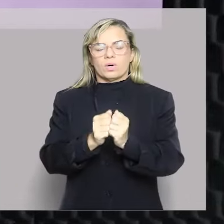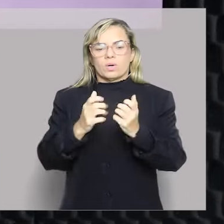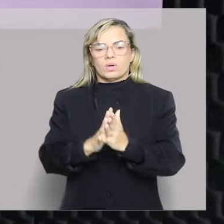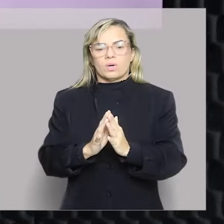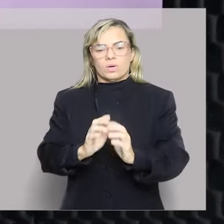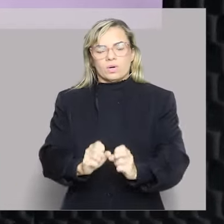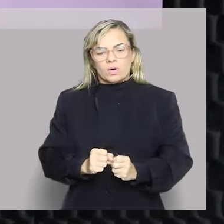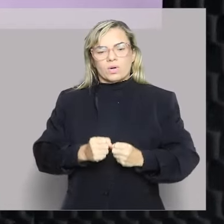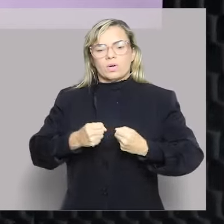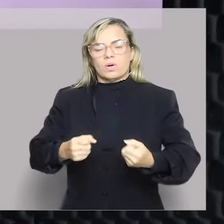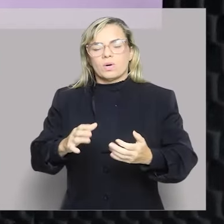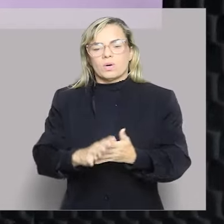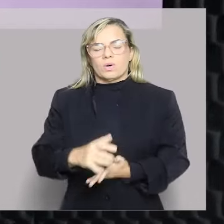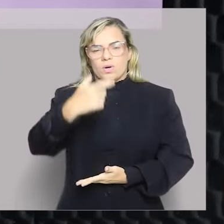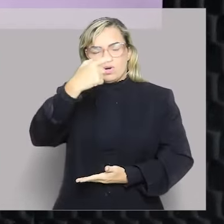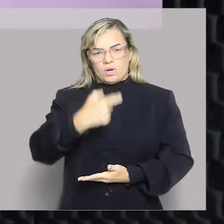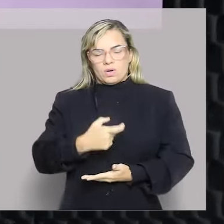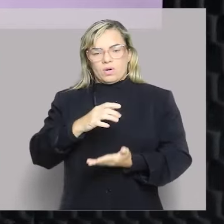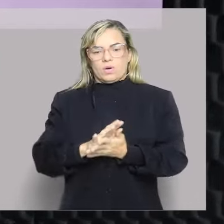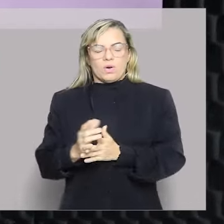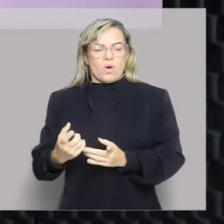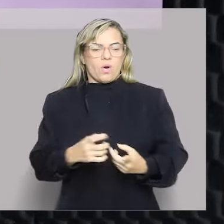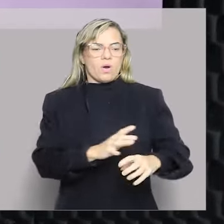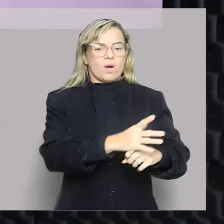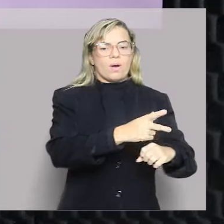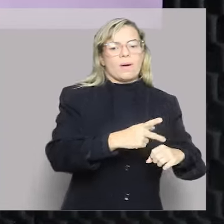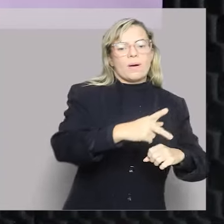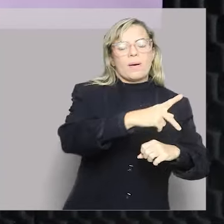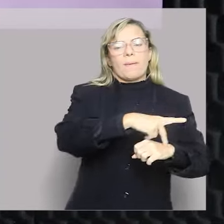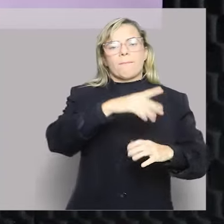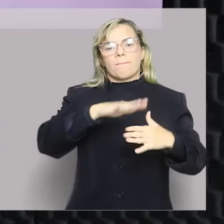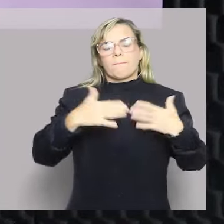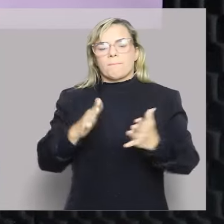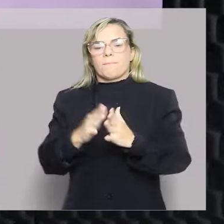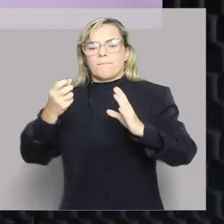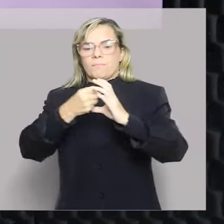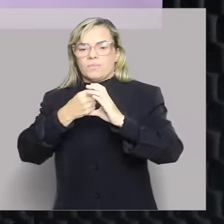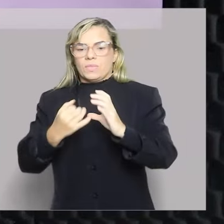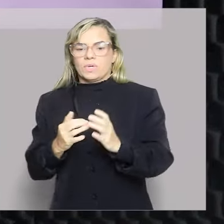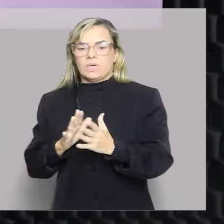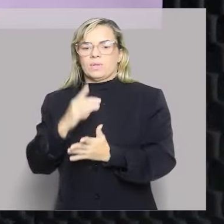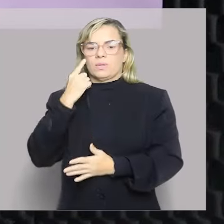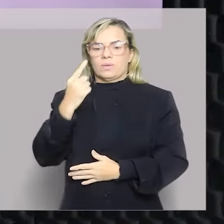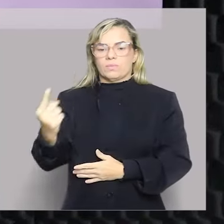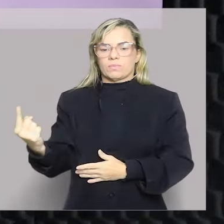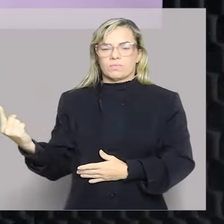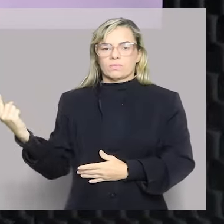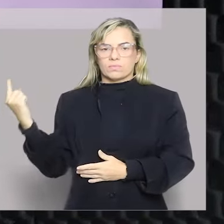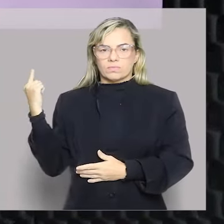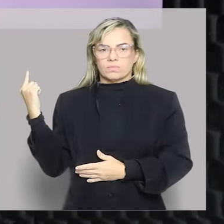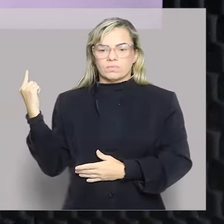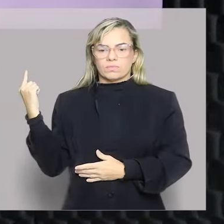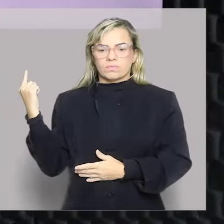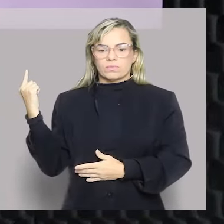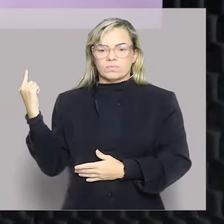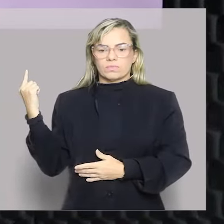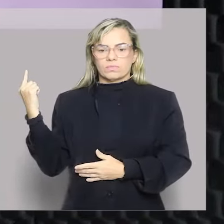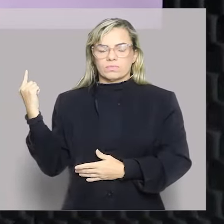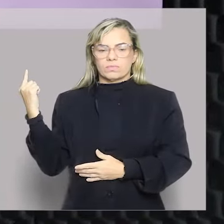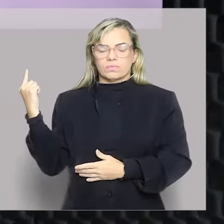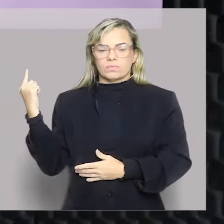contra o Estado. Eles têm essas características de serem inalienáveis, irrenunciáveis e